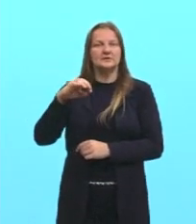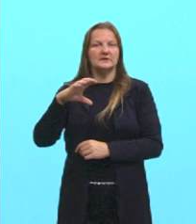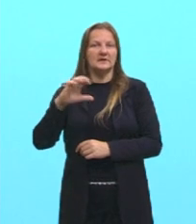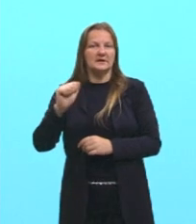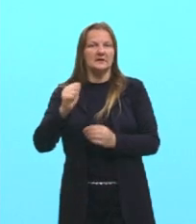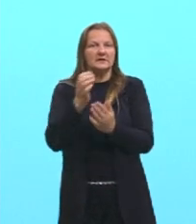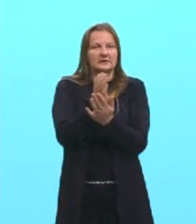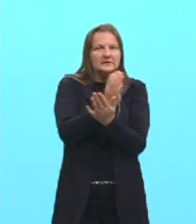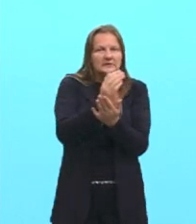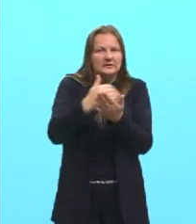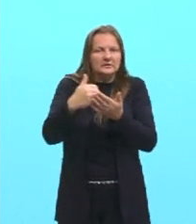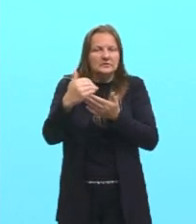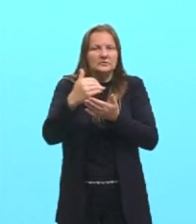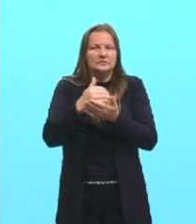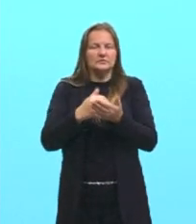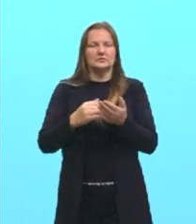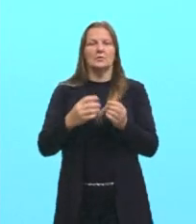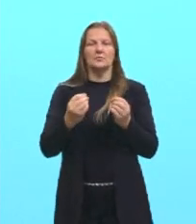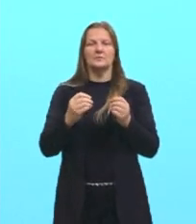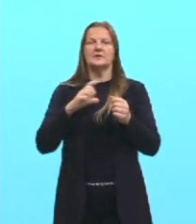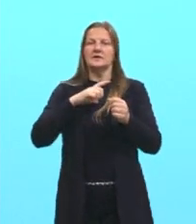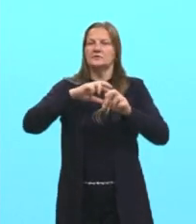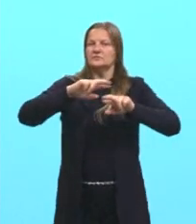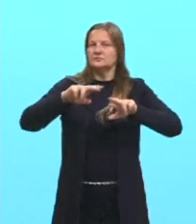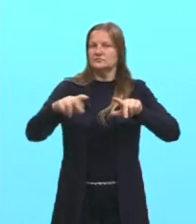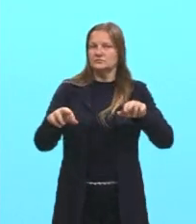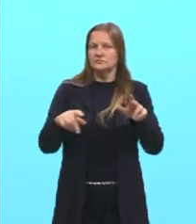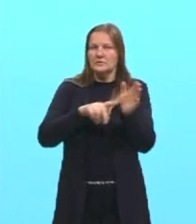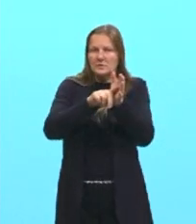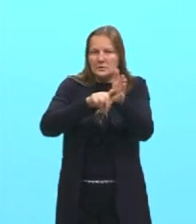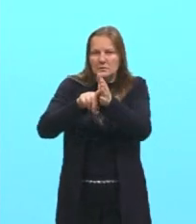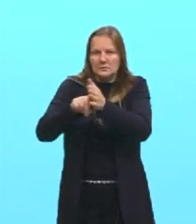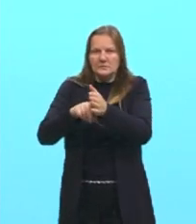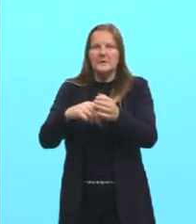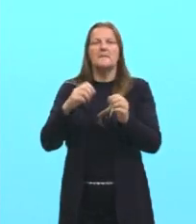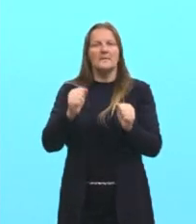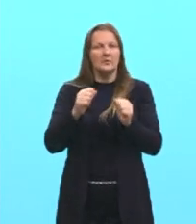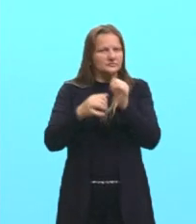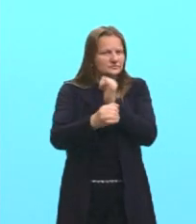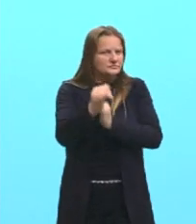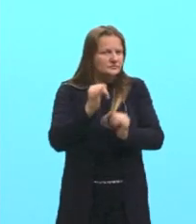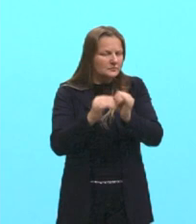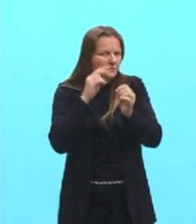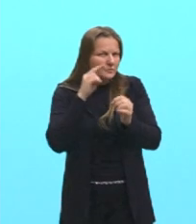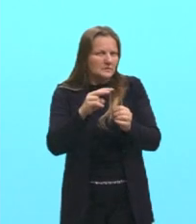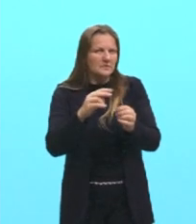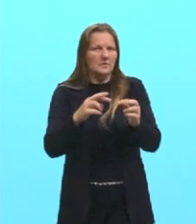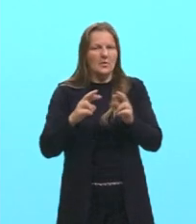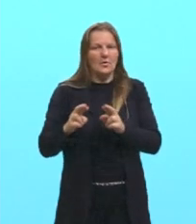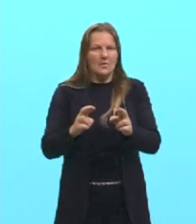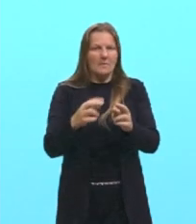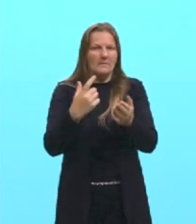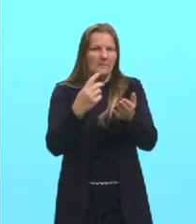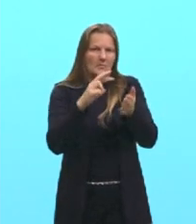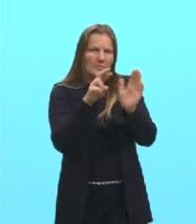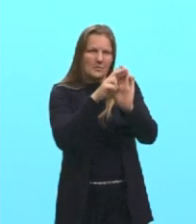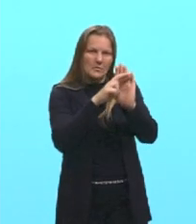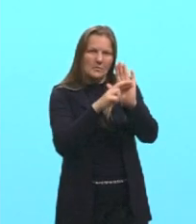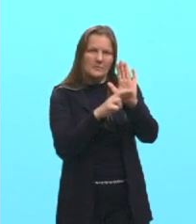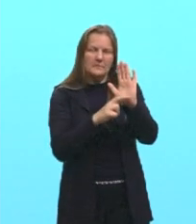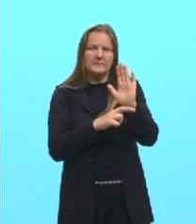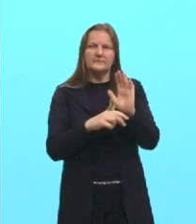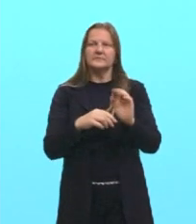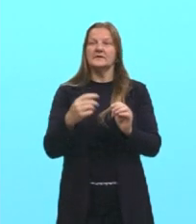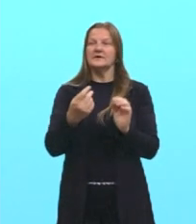Então, vai ser uma divisão um pouco maior, mas vai seguir também esse roteiro aí, tá, agorizado? Então, eu trago esse